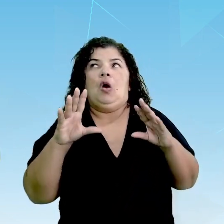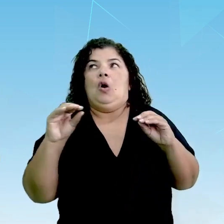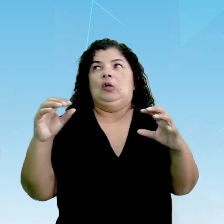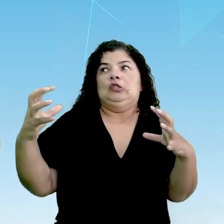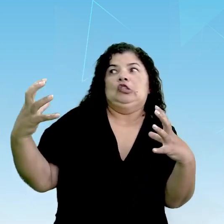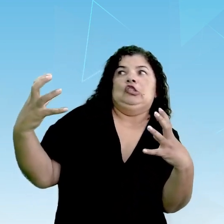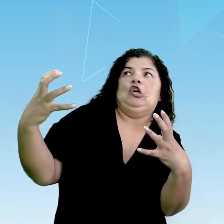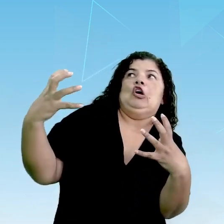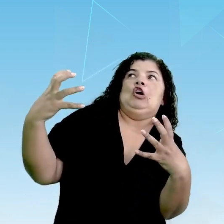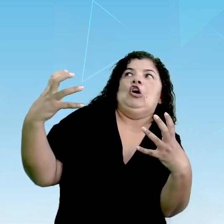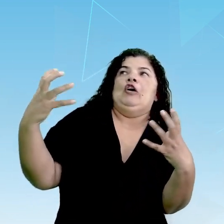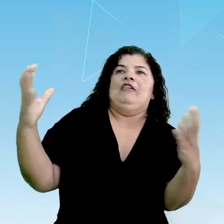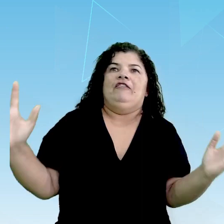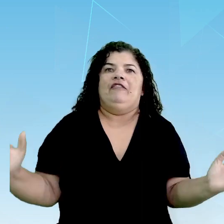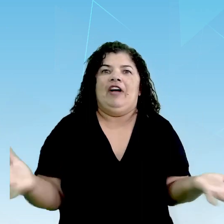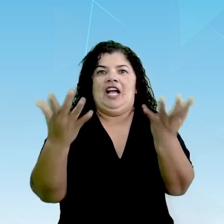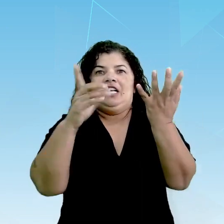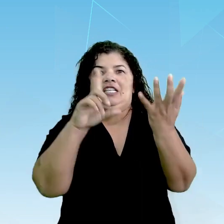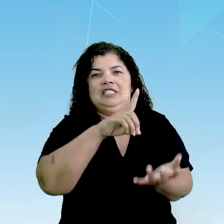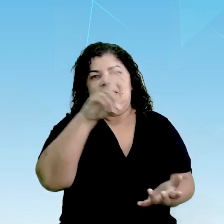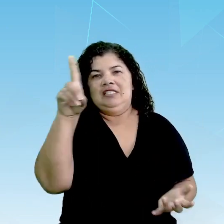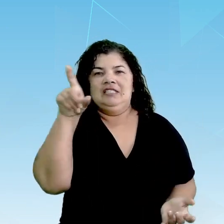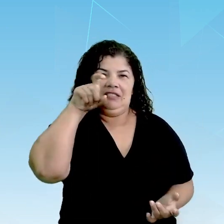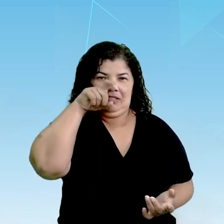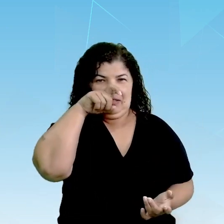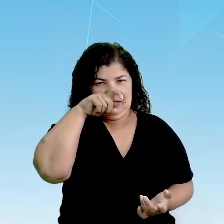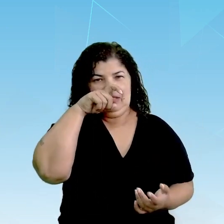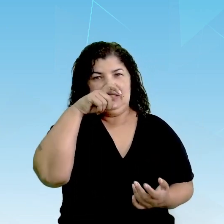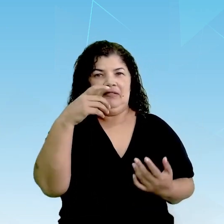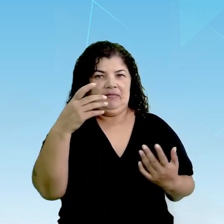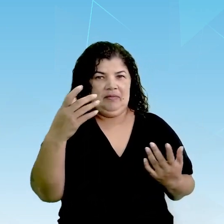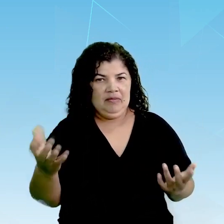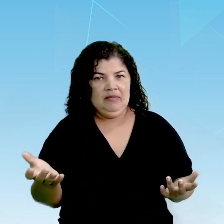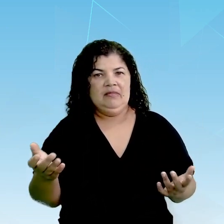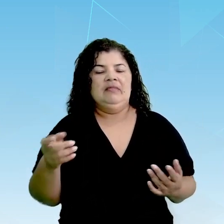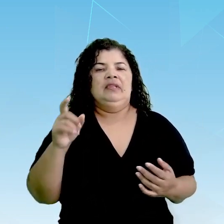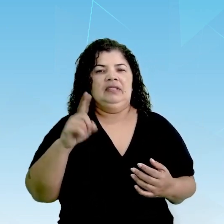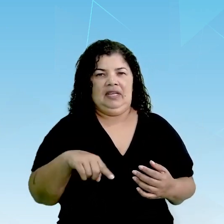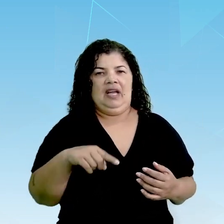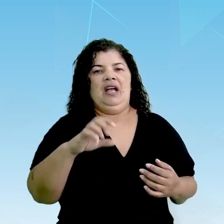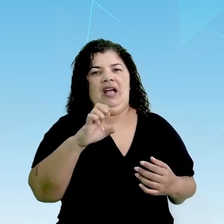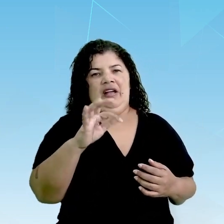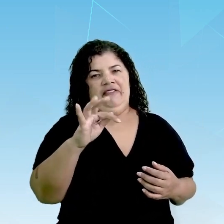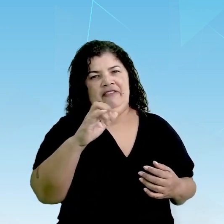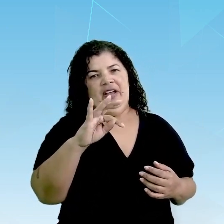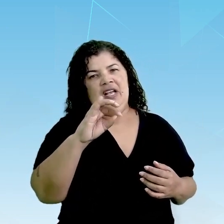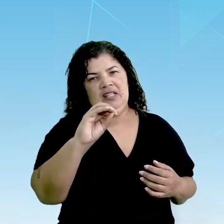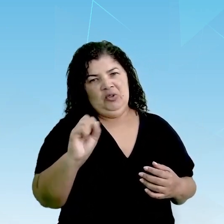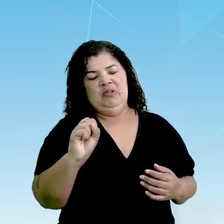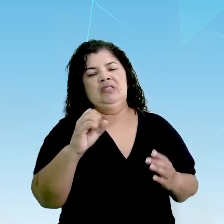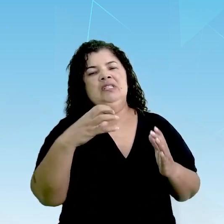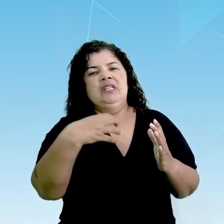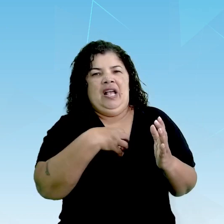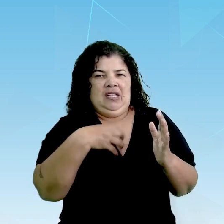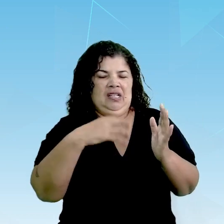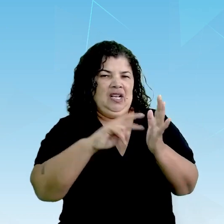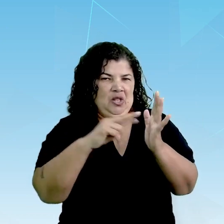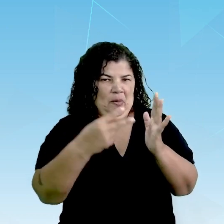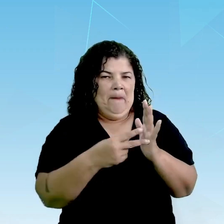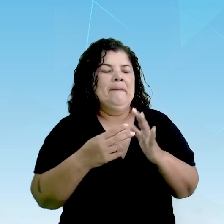festa, do dia das bruxas, e etc. Então, são efeitos de sentido.